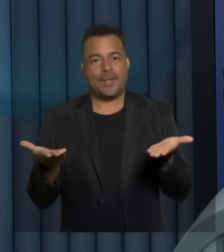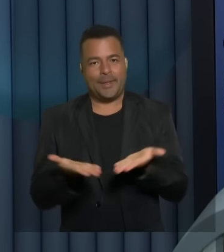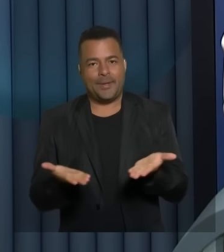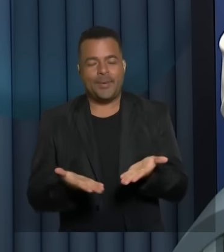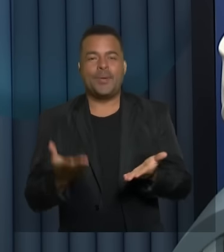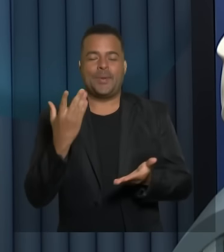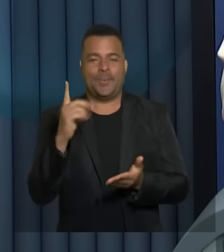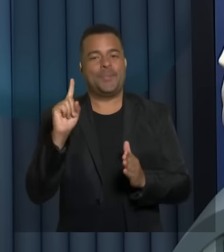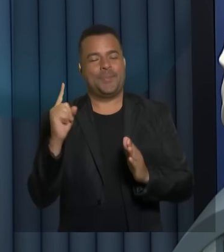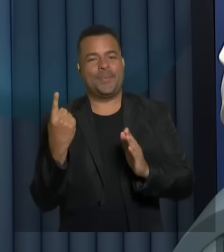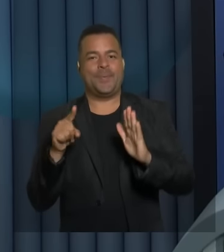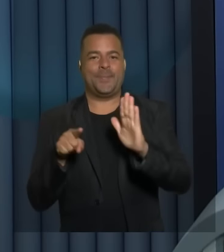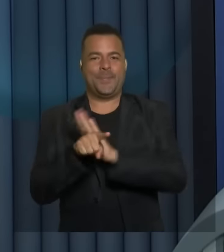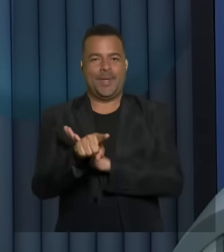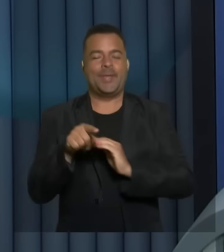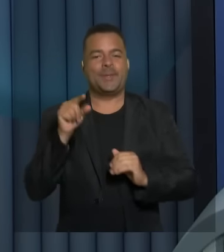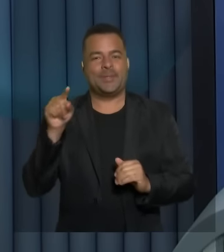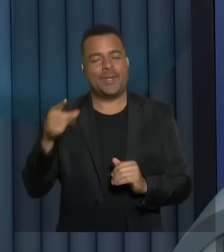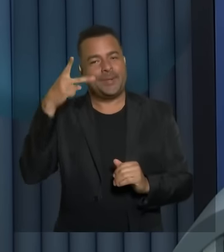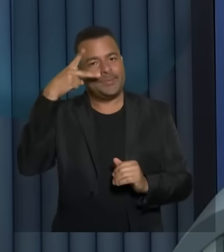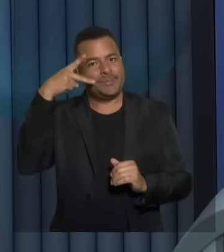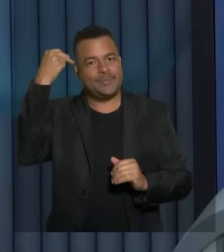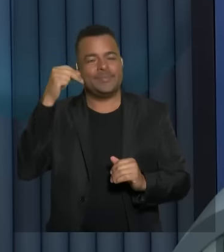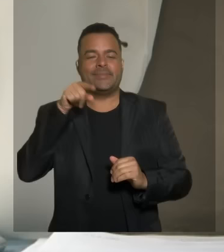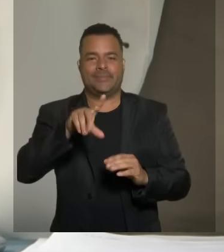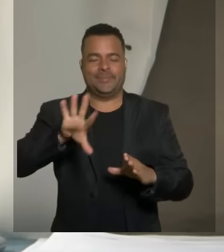perguntar, Echelia Lemos, vou sortear o próximo tema.